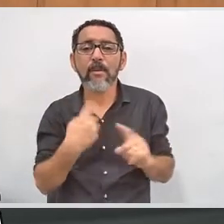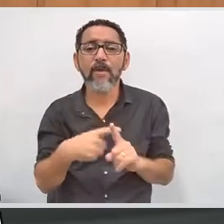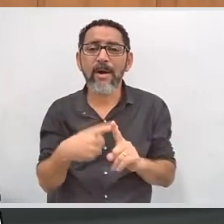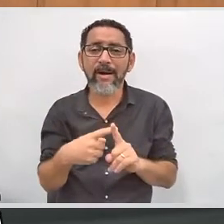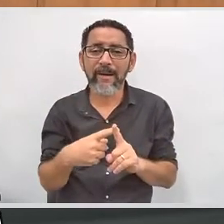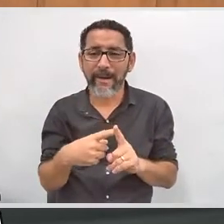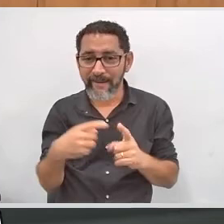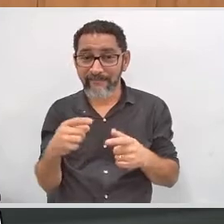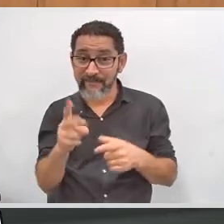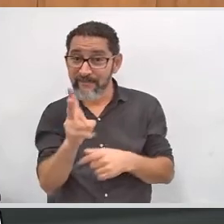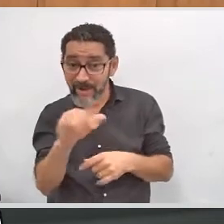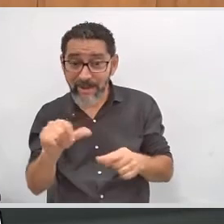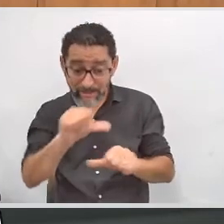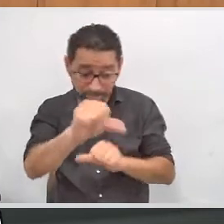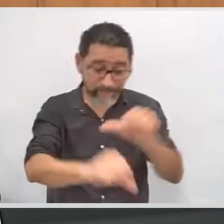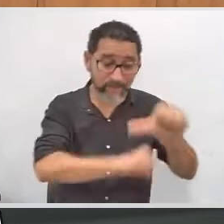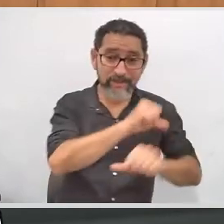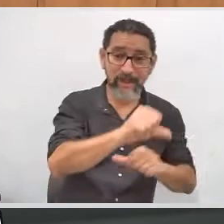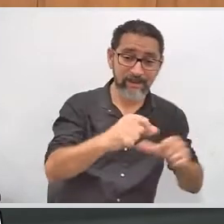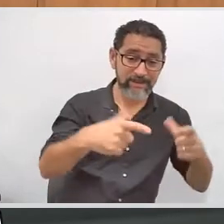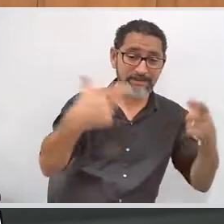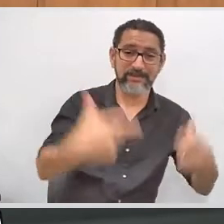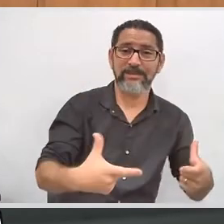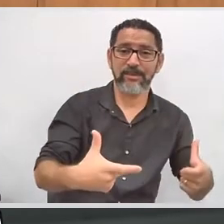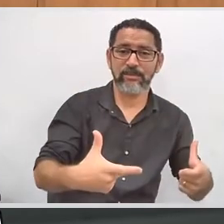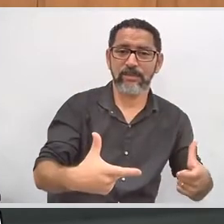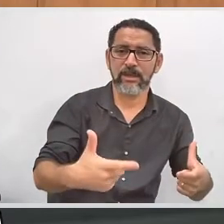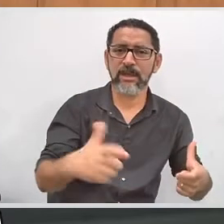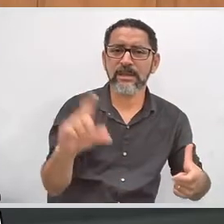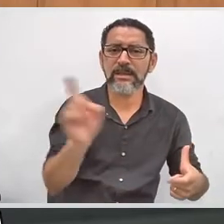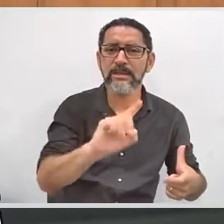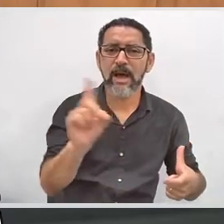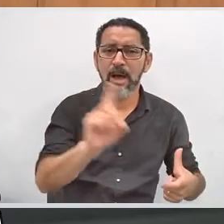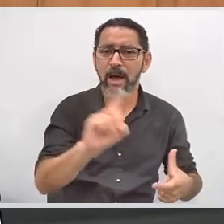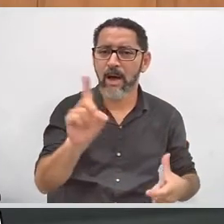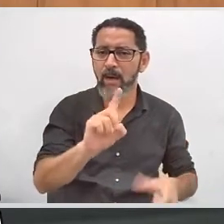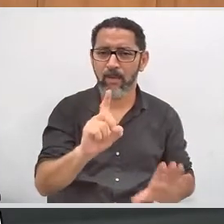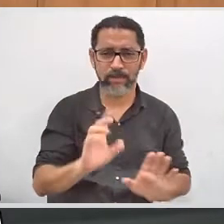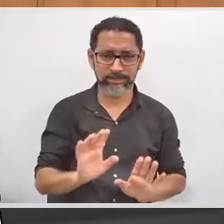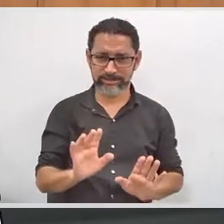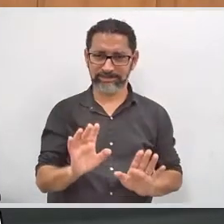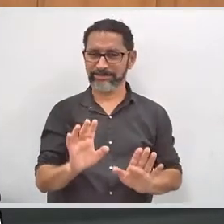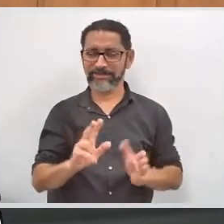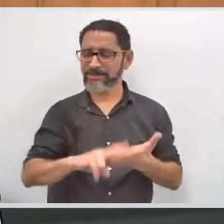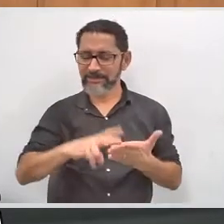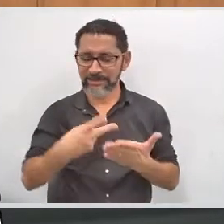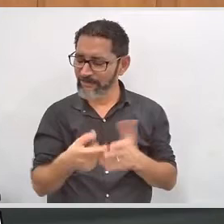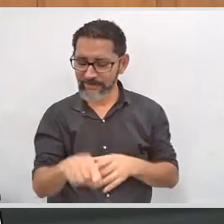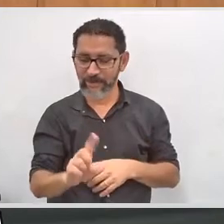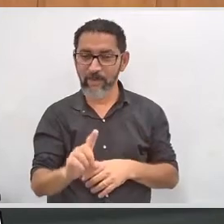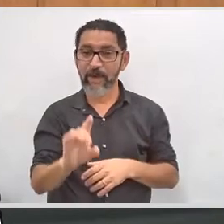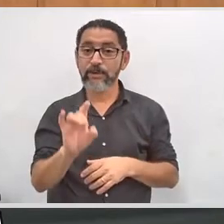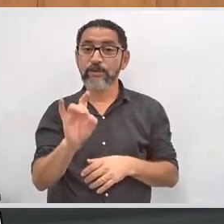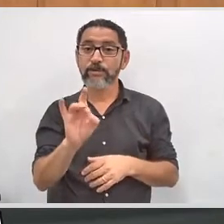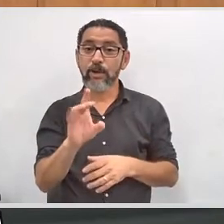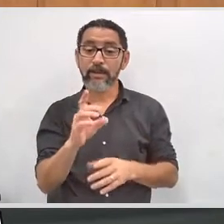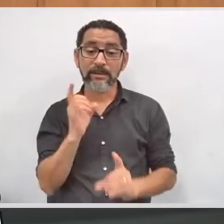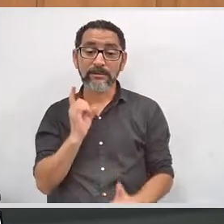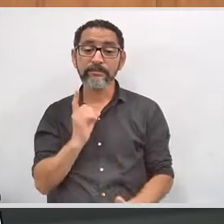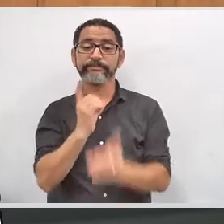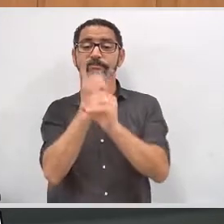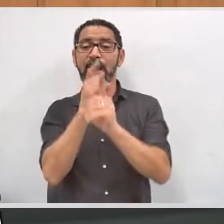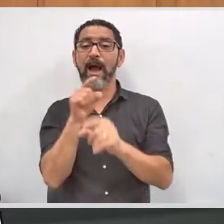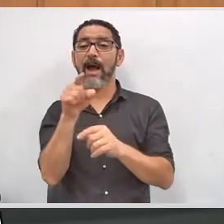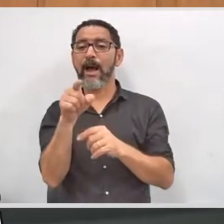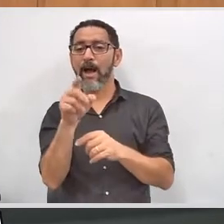a mudança da sessão eleitoral. Isso não quer dizer, não vai ocorrer esse efeito. Isso é meramente para identificá-lo.